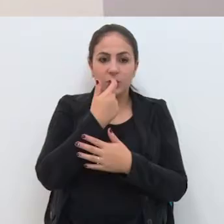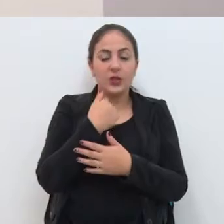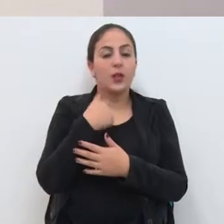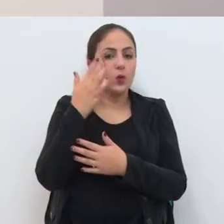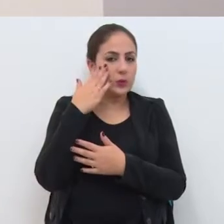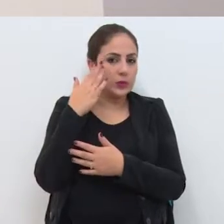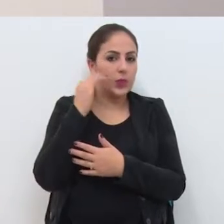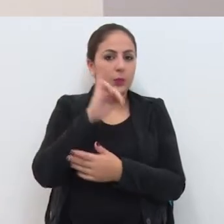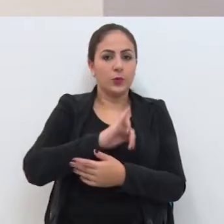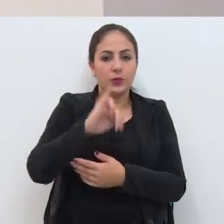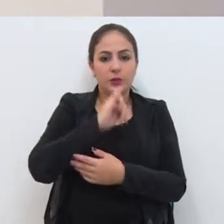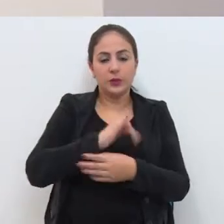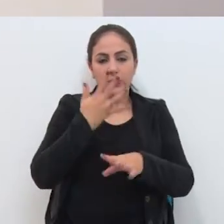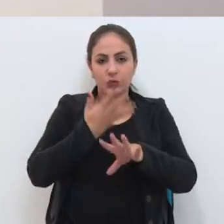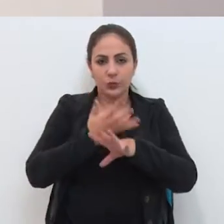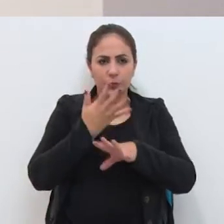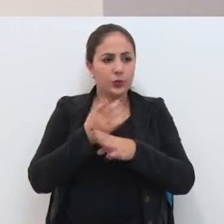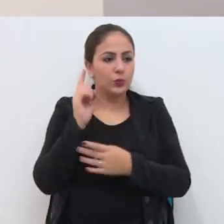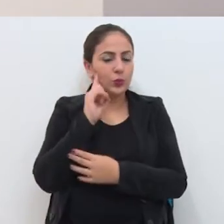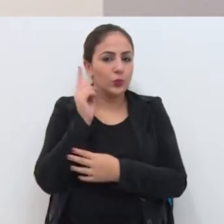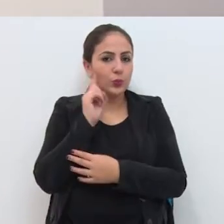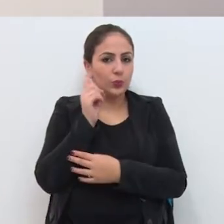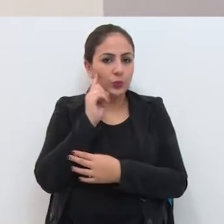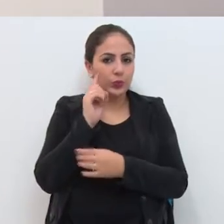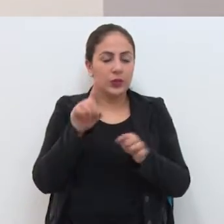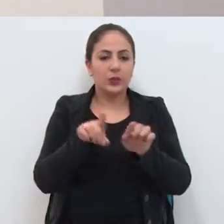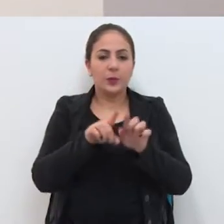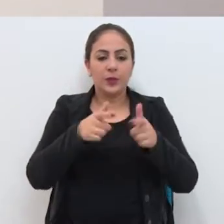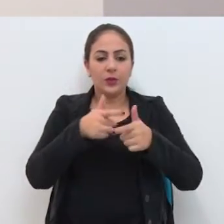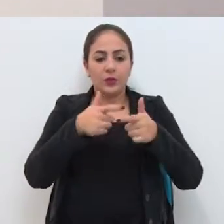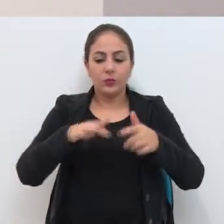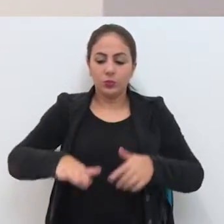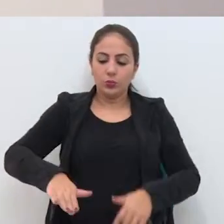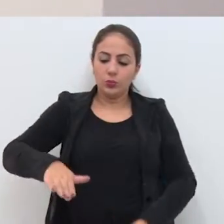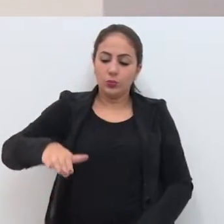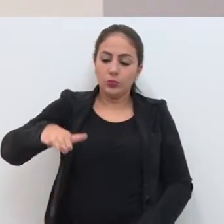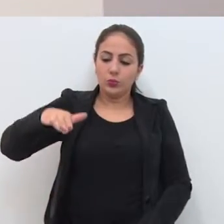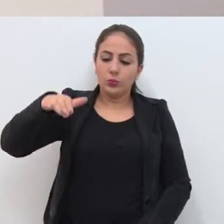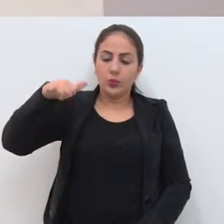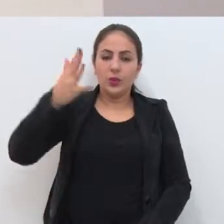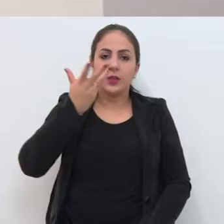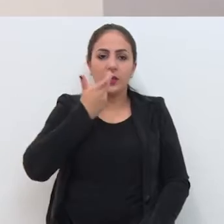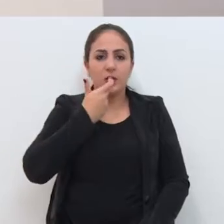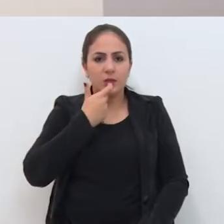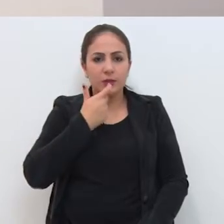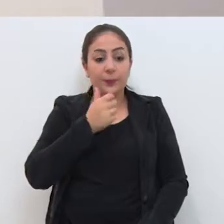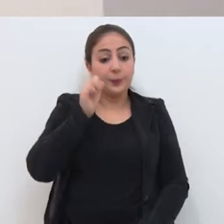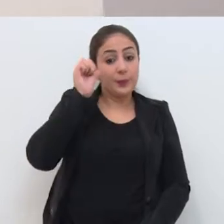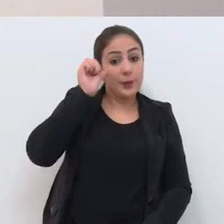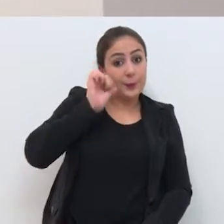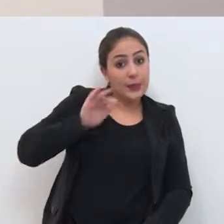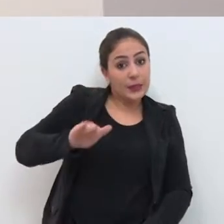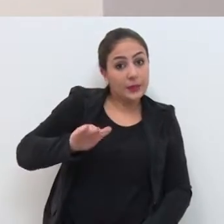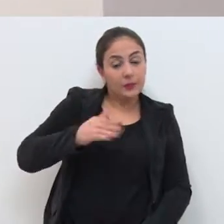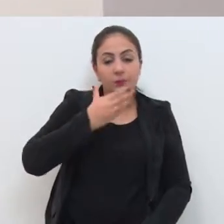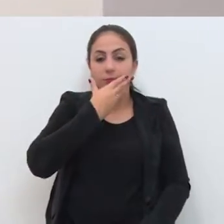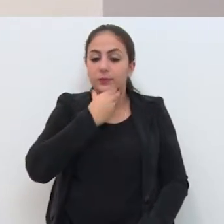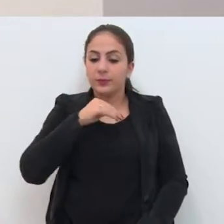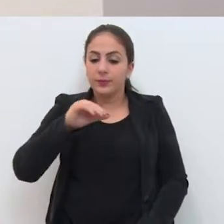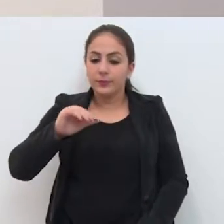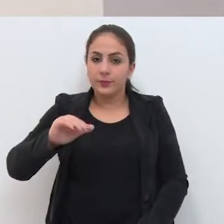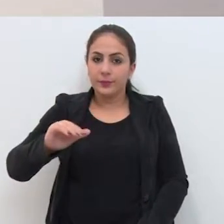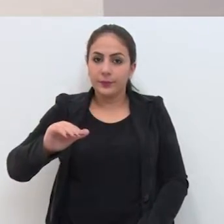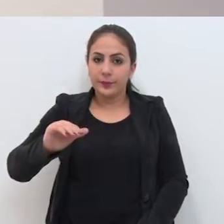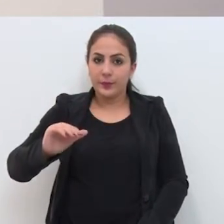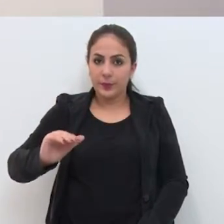importância Dessa disciplina Para o dia a dia E para o crescimento de uma criança Tanto o menino quanto a menina A gente sabe